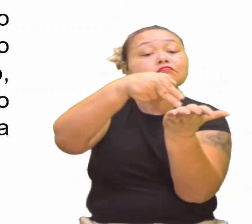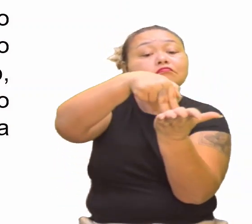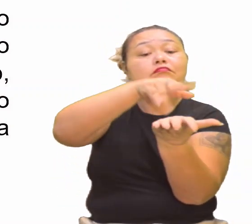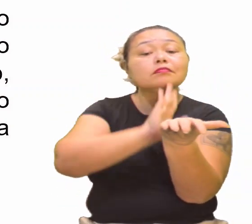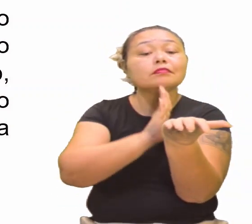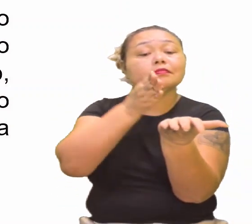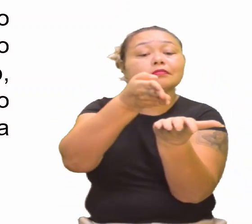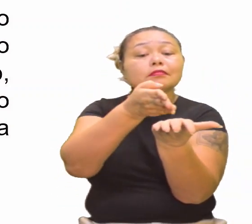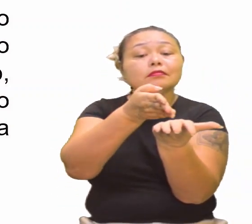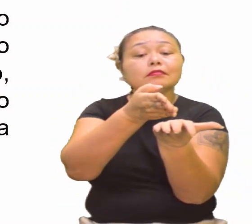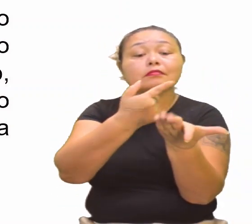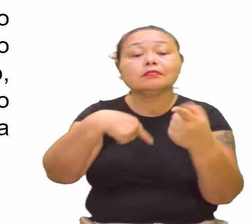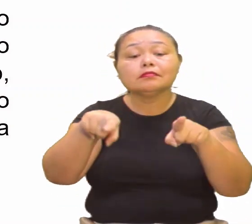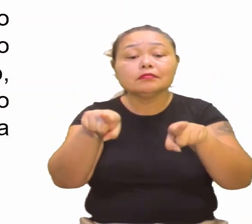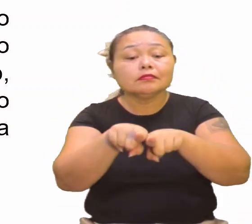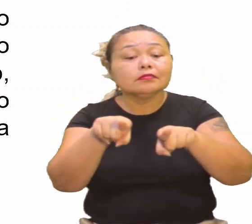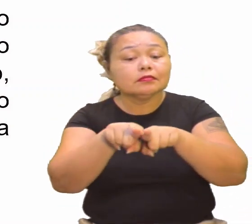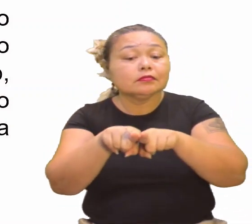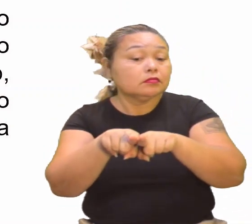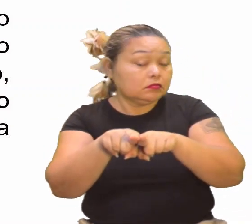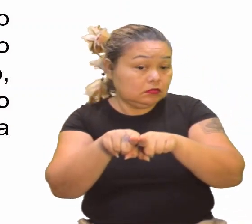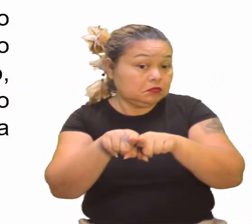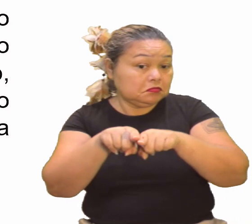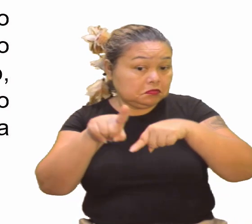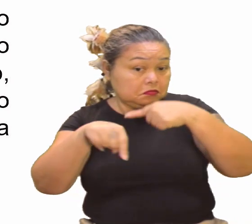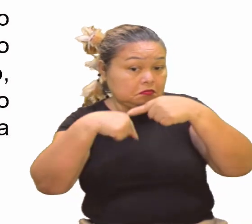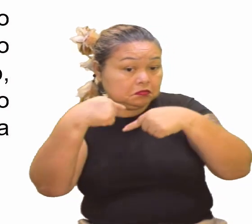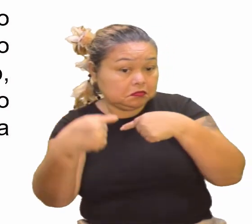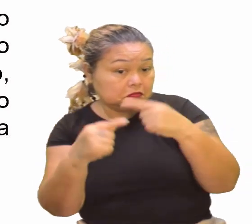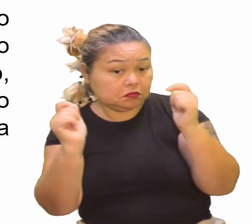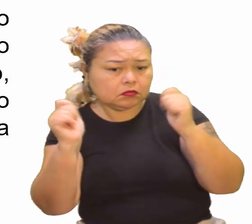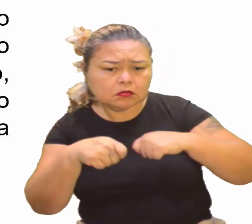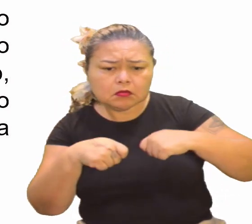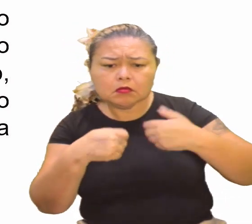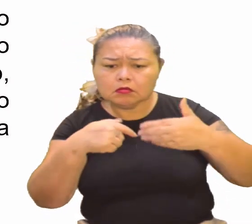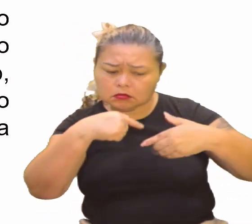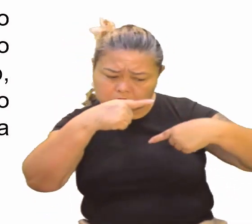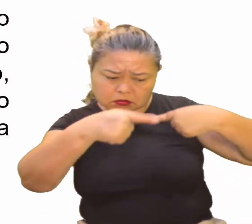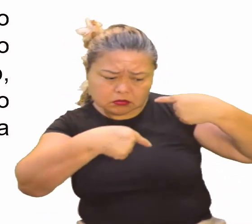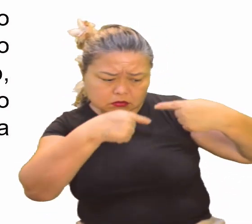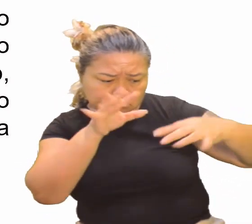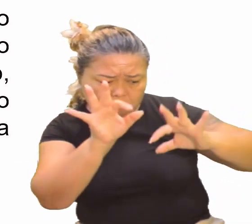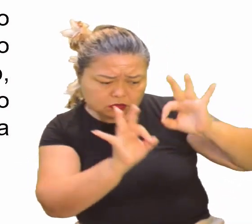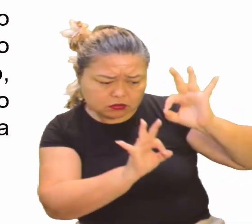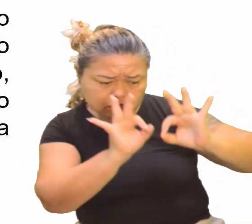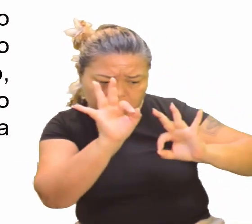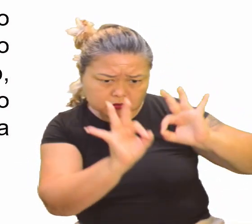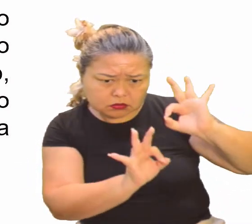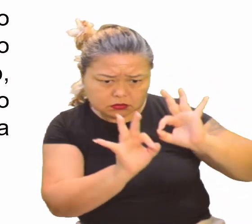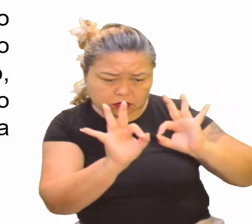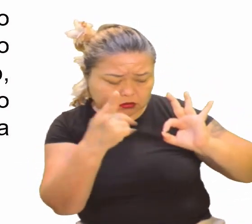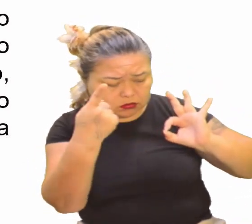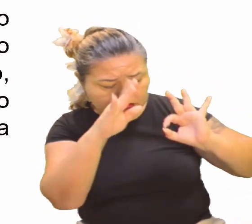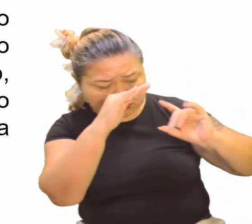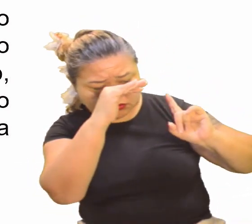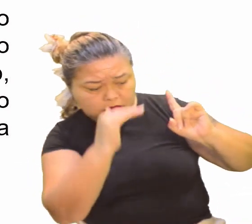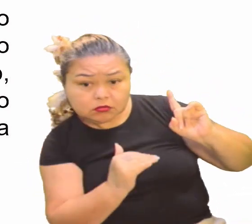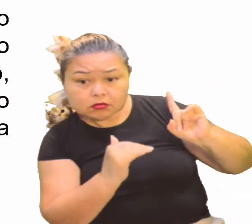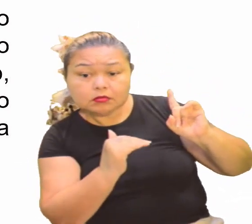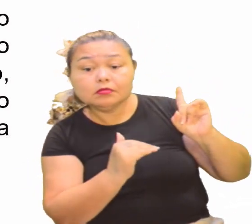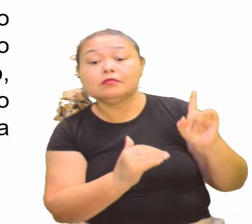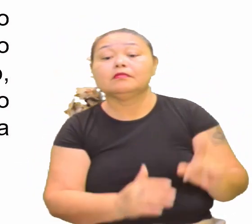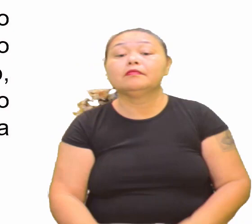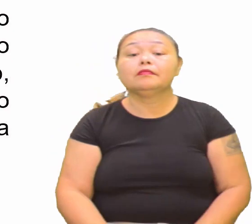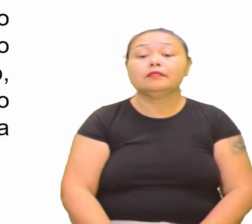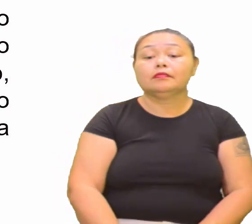universo, e ao mesmo tempo, como o fim, segundo o qual tudo mais deve estar ordenado e a ele subordinado,